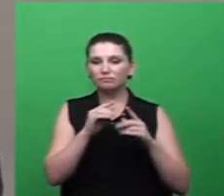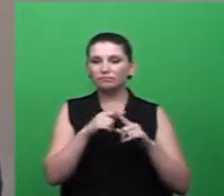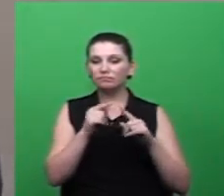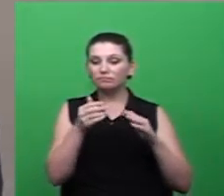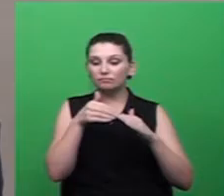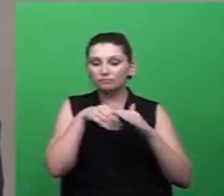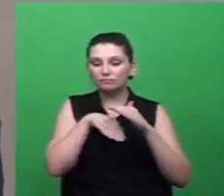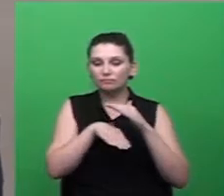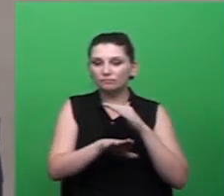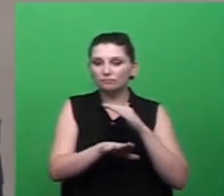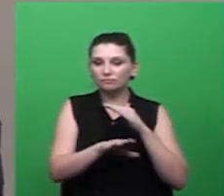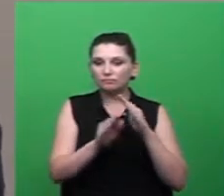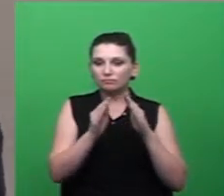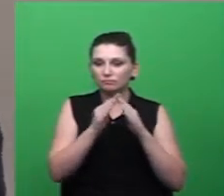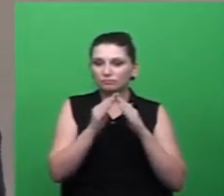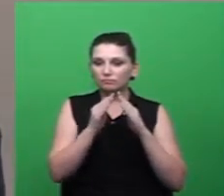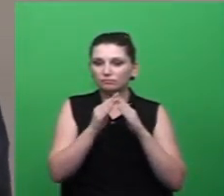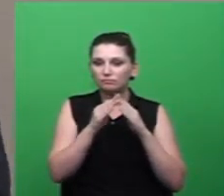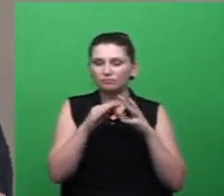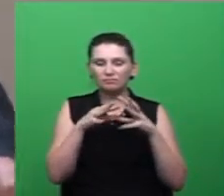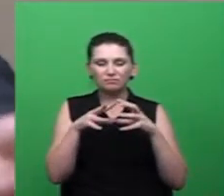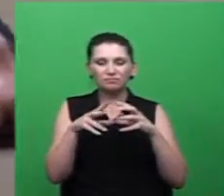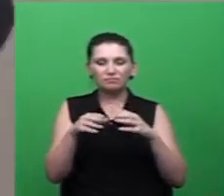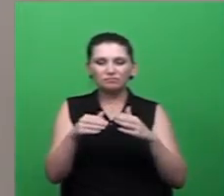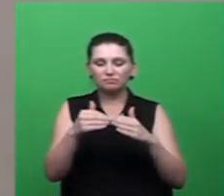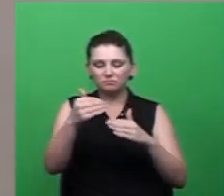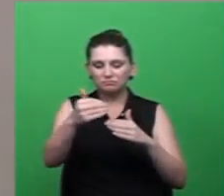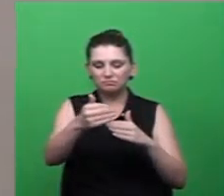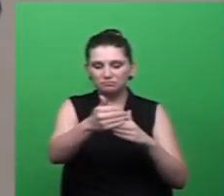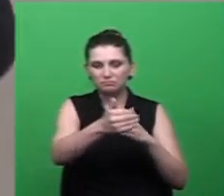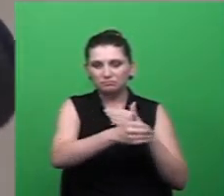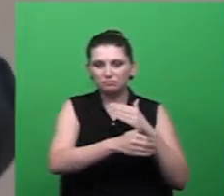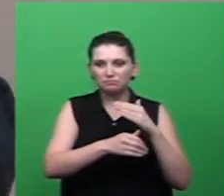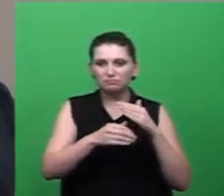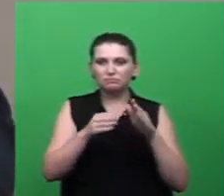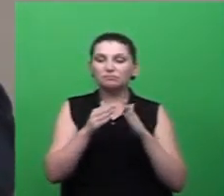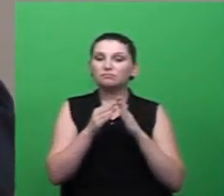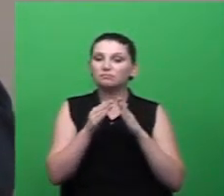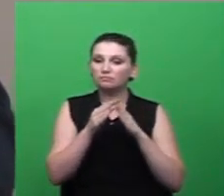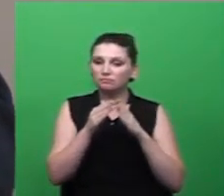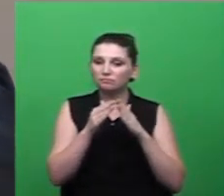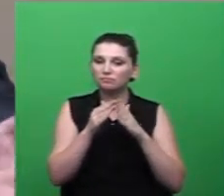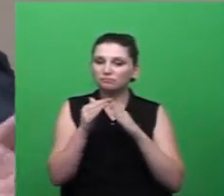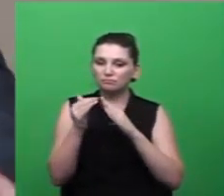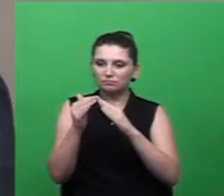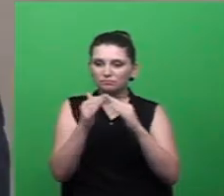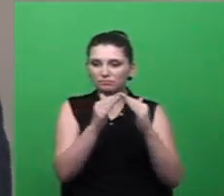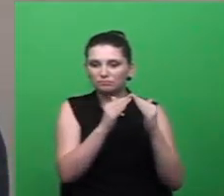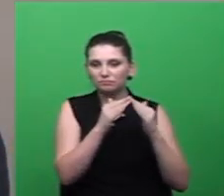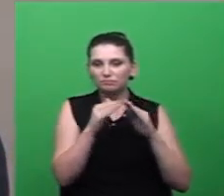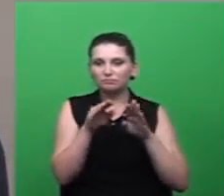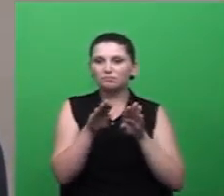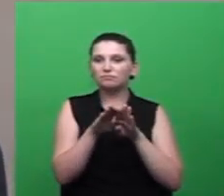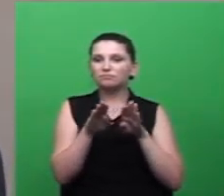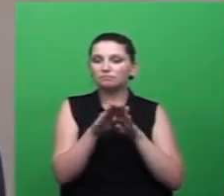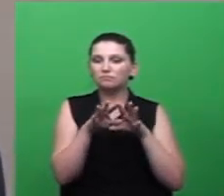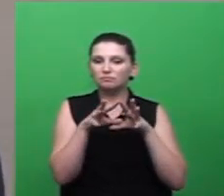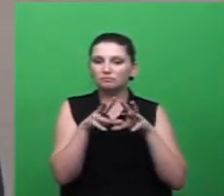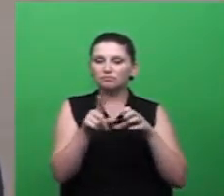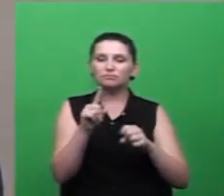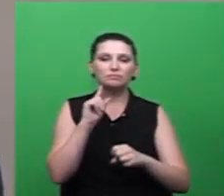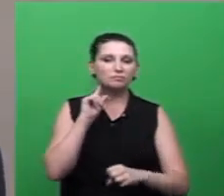no pátio da casa nas casas dos vizinhos todos inclusive está no